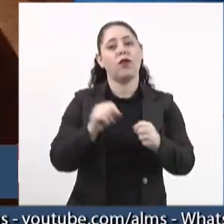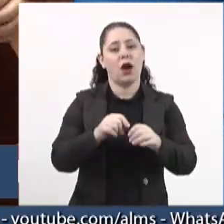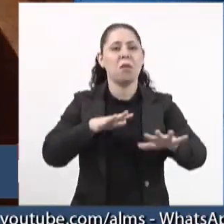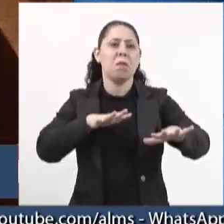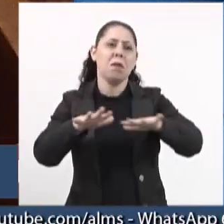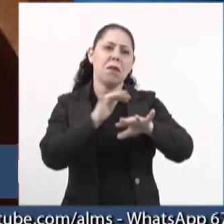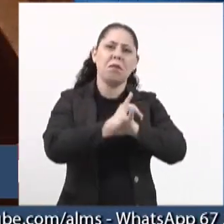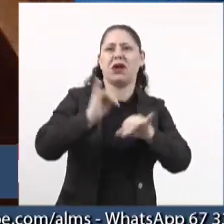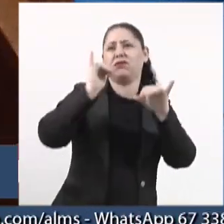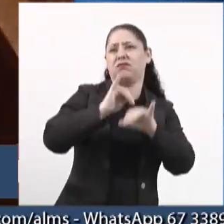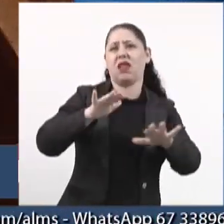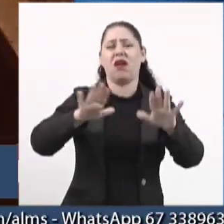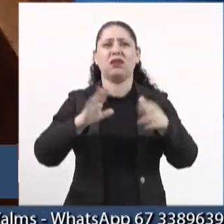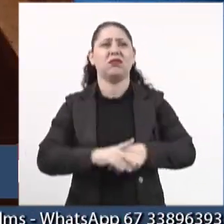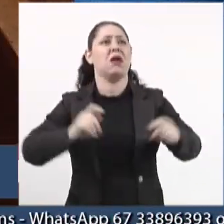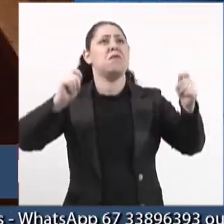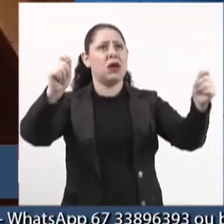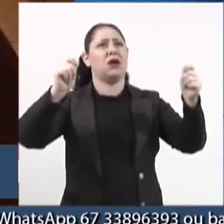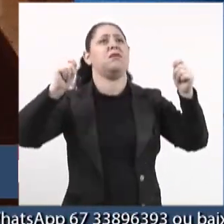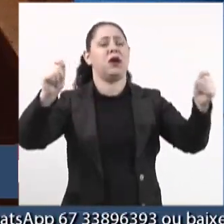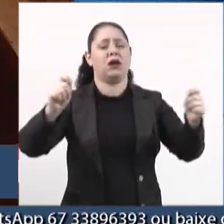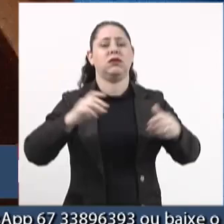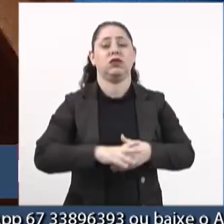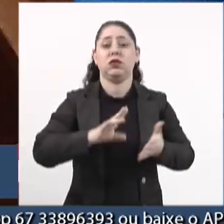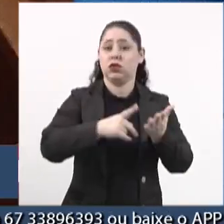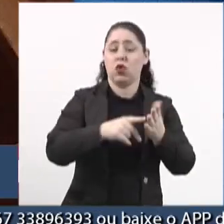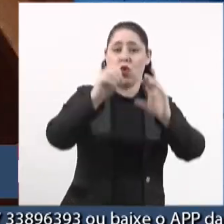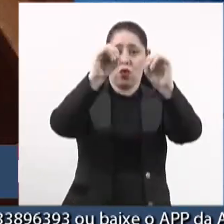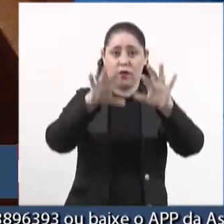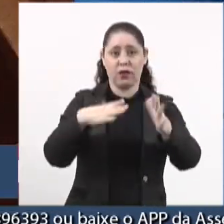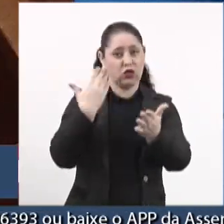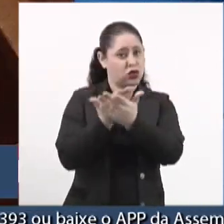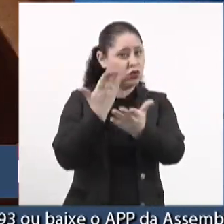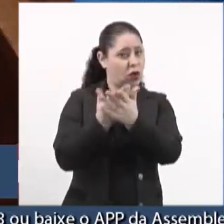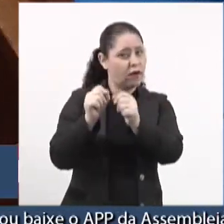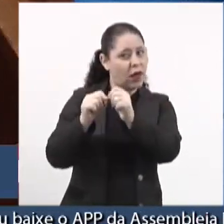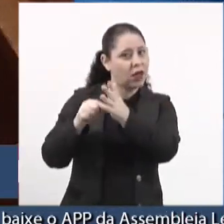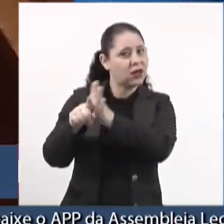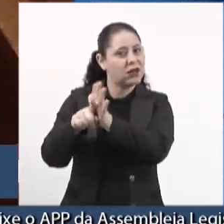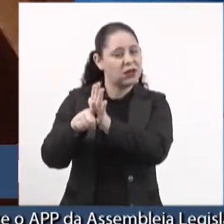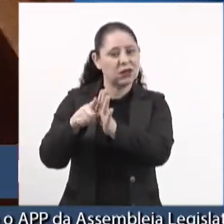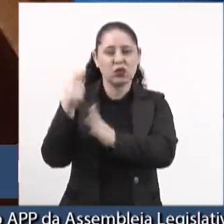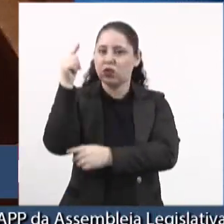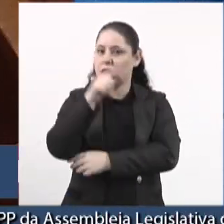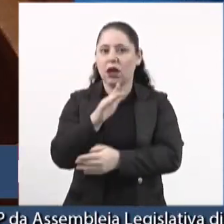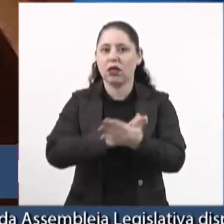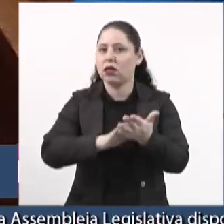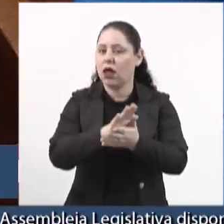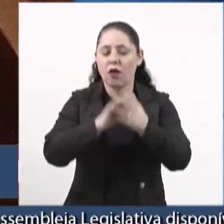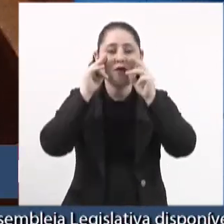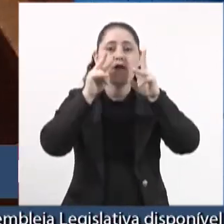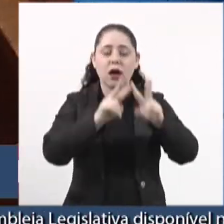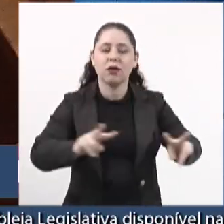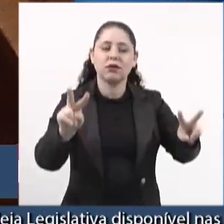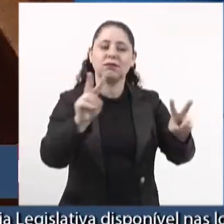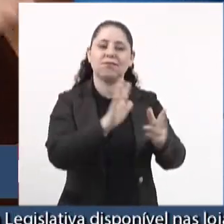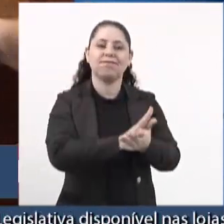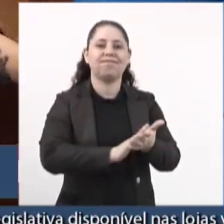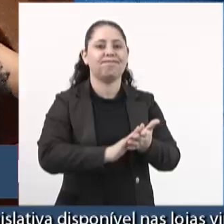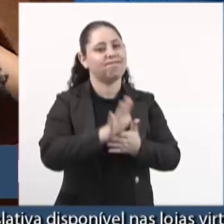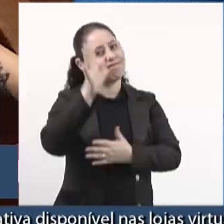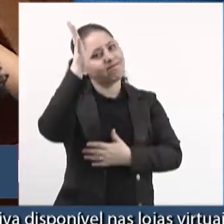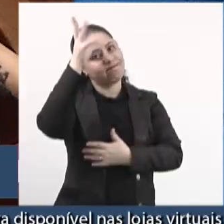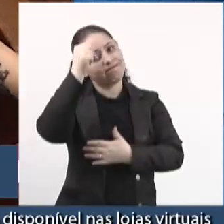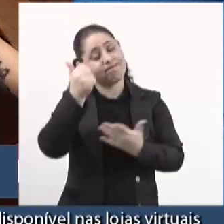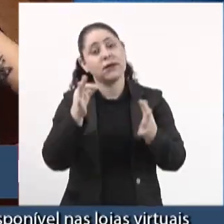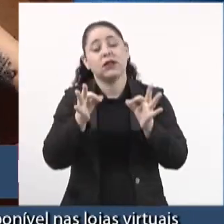manifestação, o sindicato manda um ofício, aí fala, estou fazendo um estudo e a gente não consegue visualizar isso. E eu